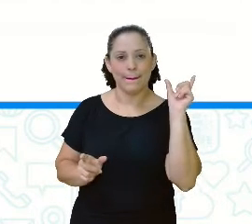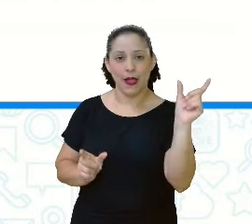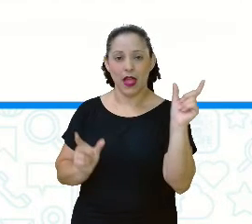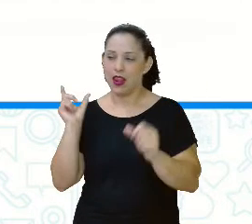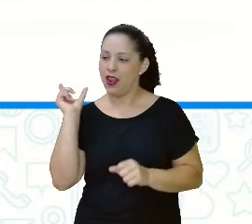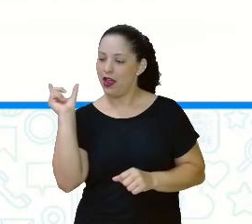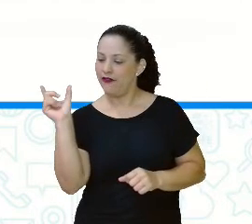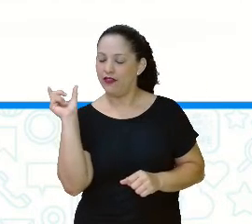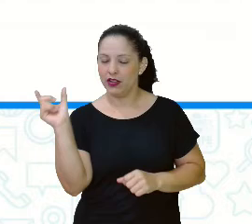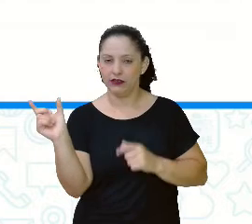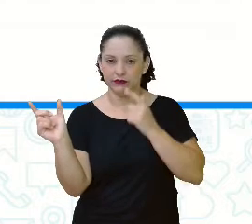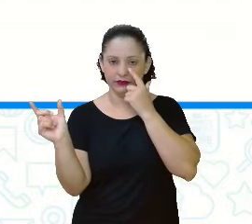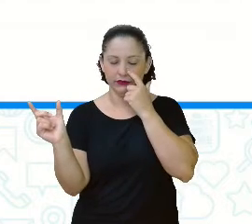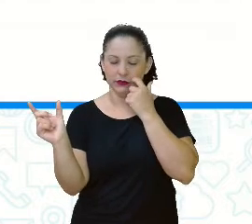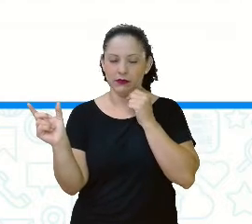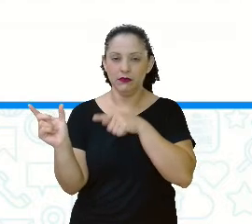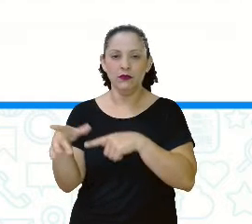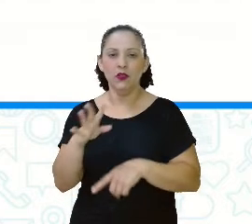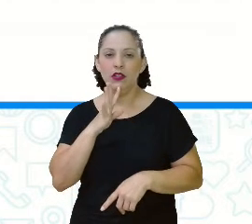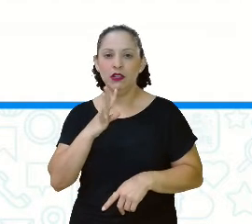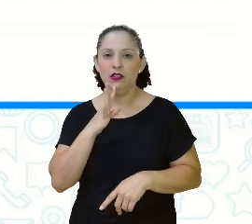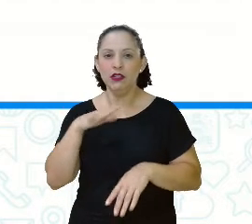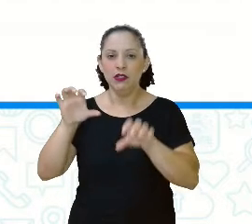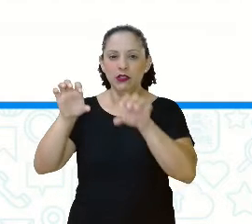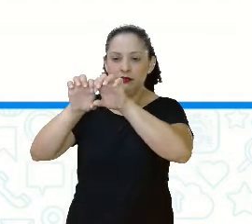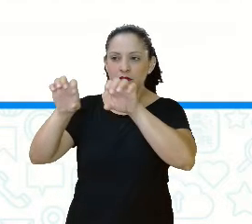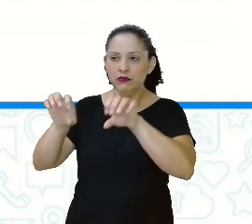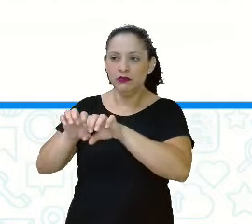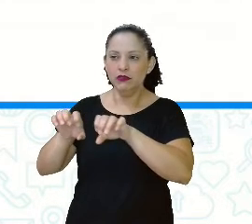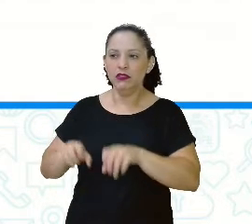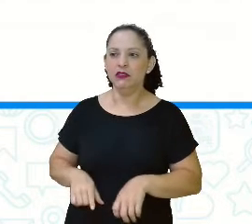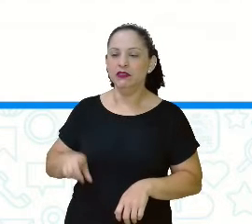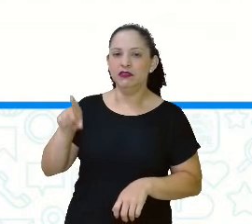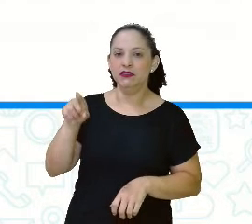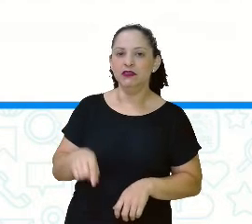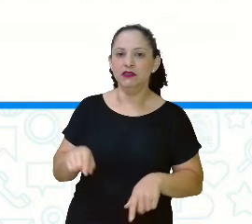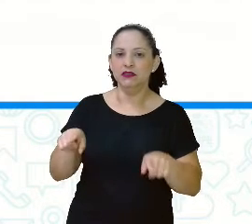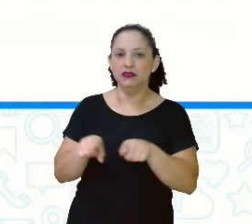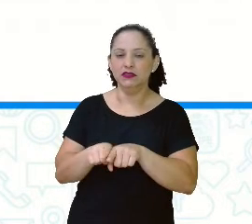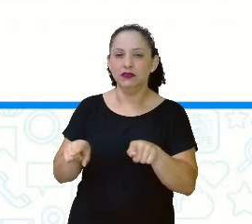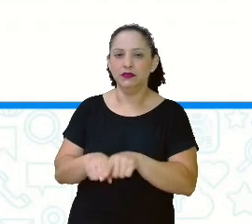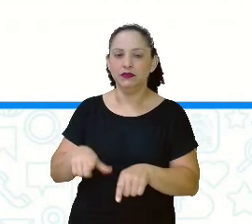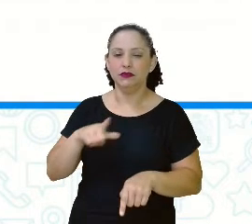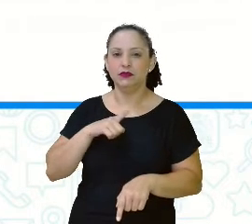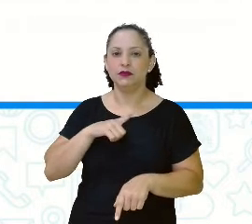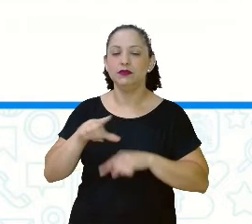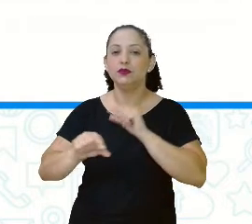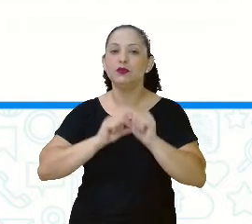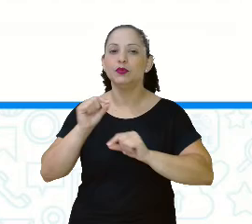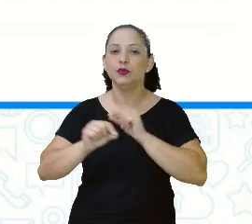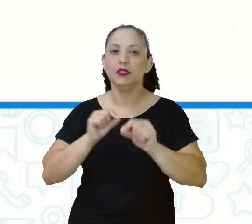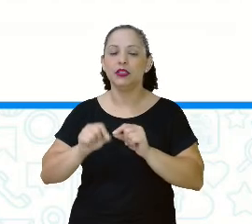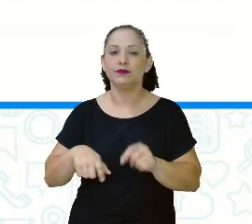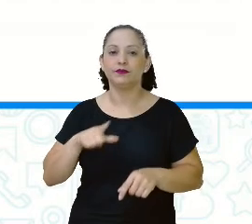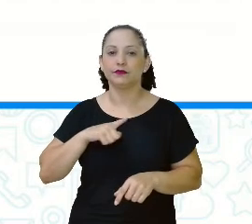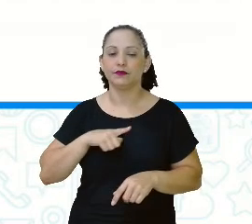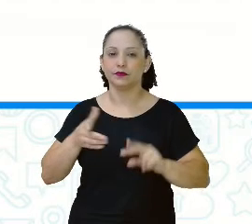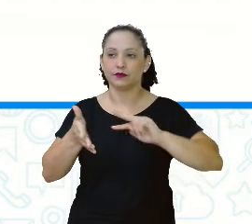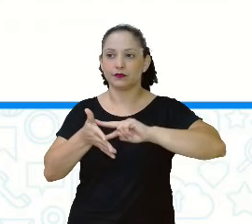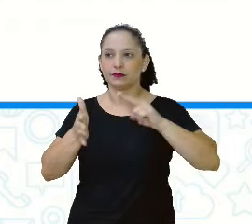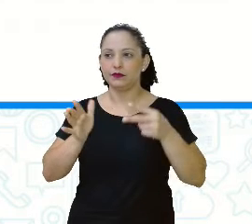que é um substantivo feminino. E agora, observem aí que tem um, dois, três, quatro. São os significados.